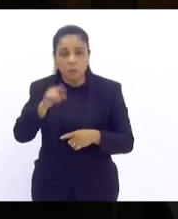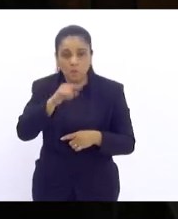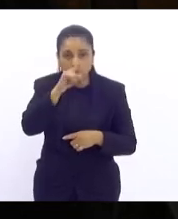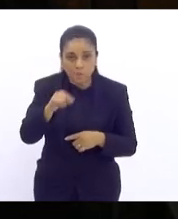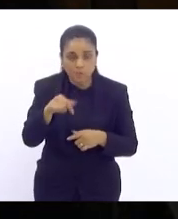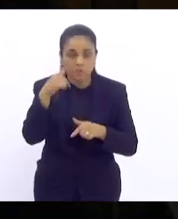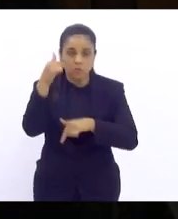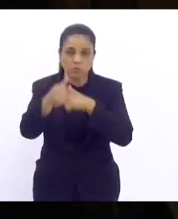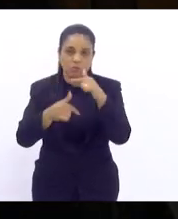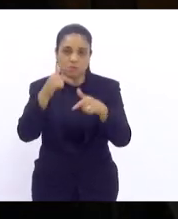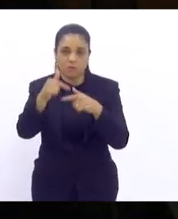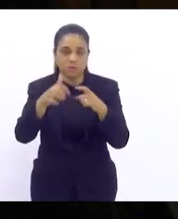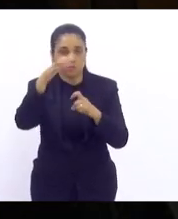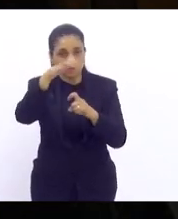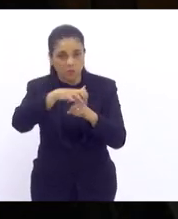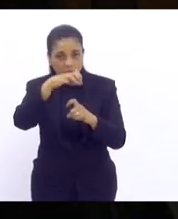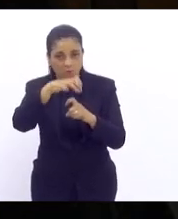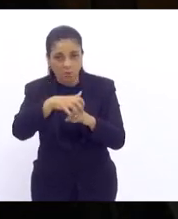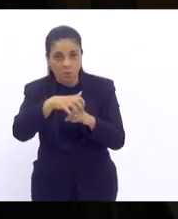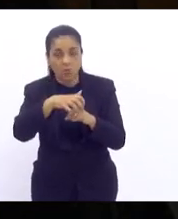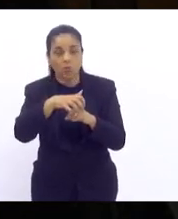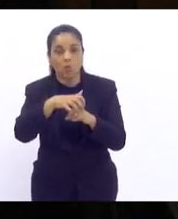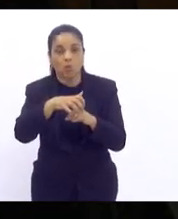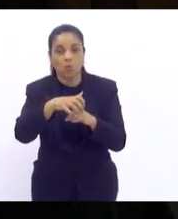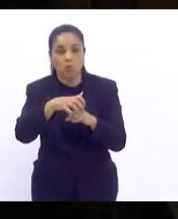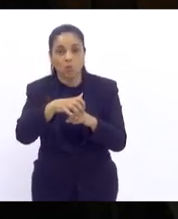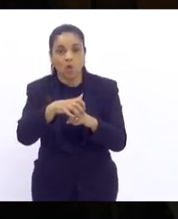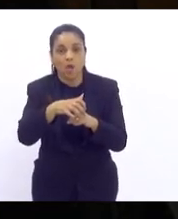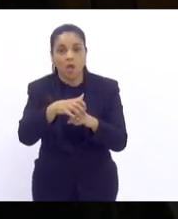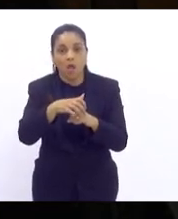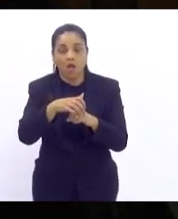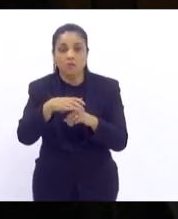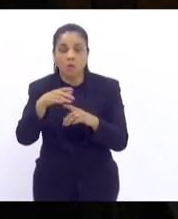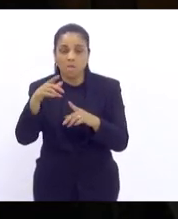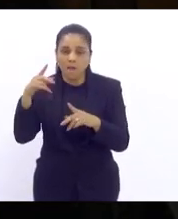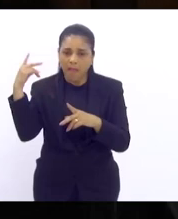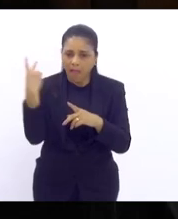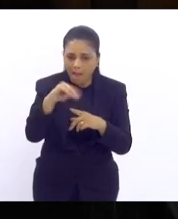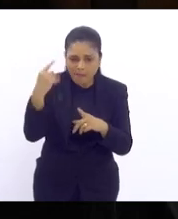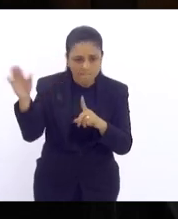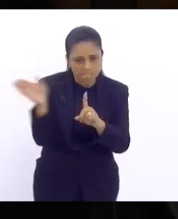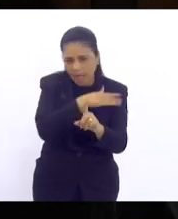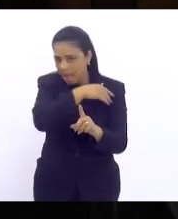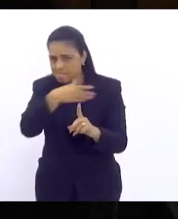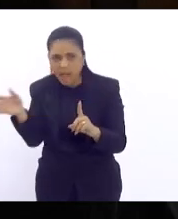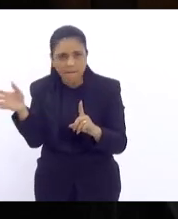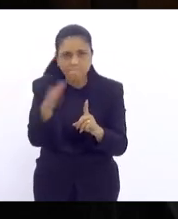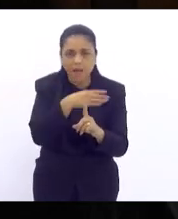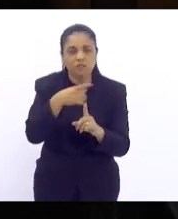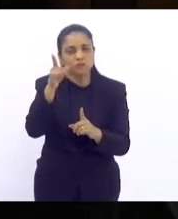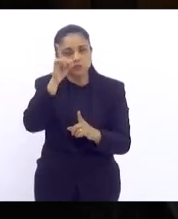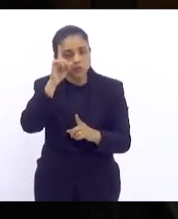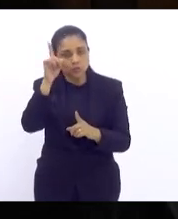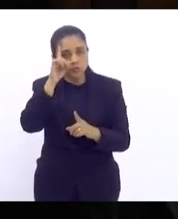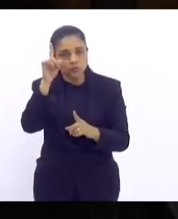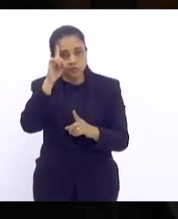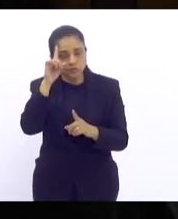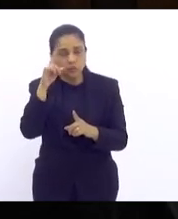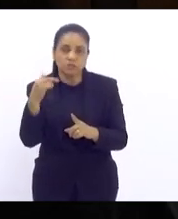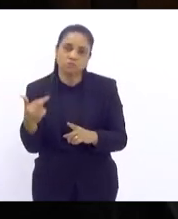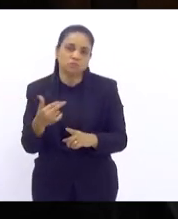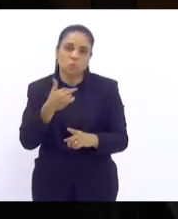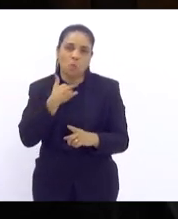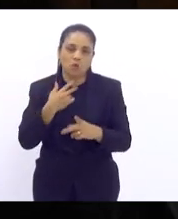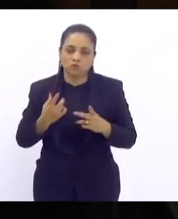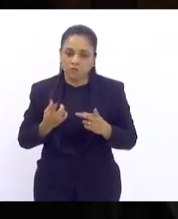informais os camelôs hoje que estão apanhando apanhando dia a dia sem poder